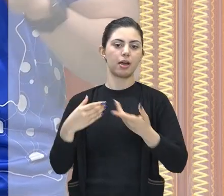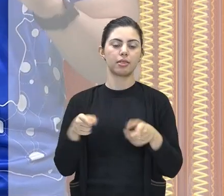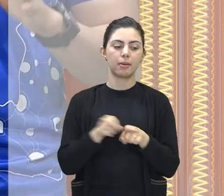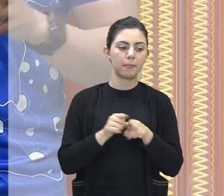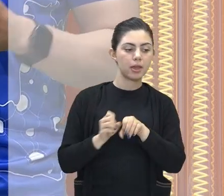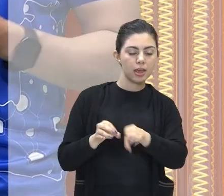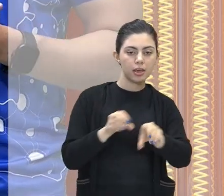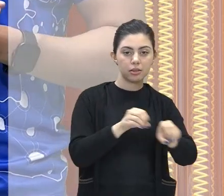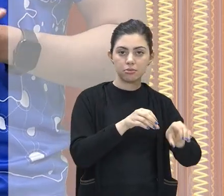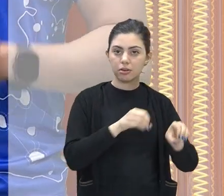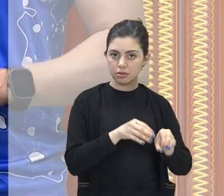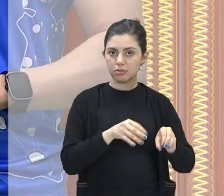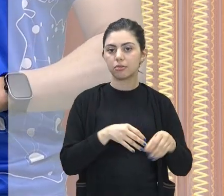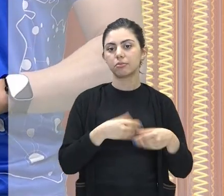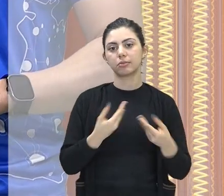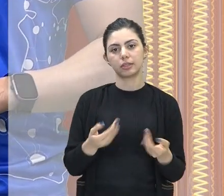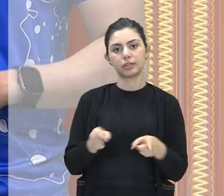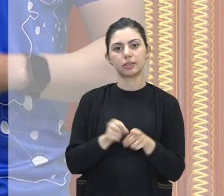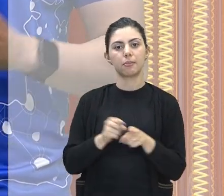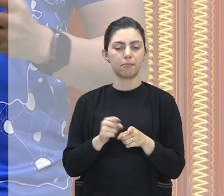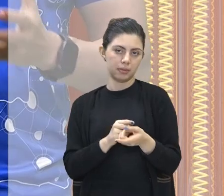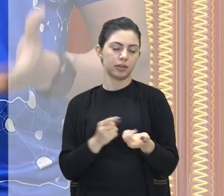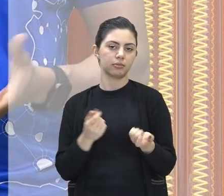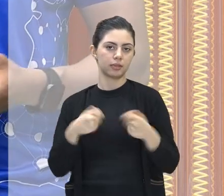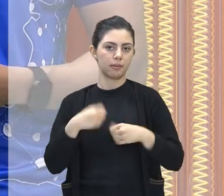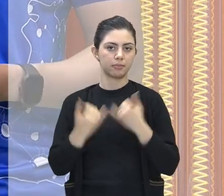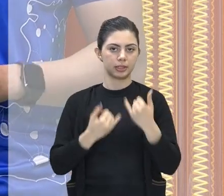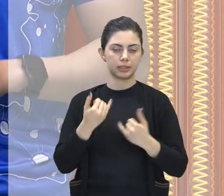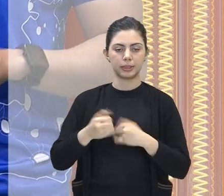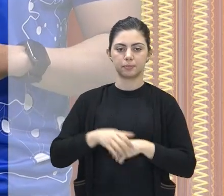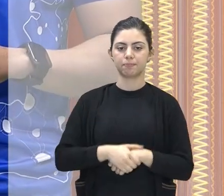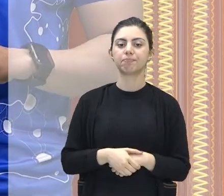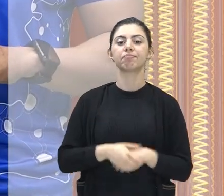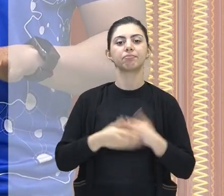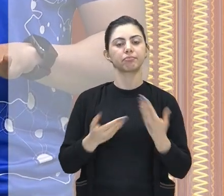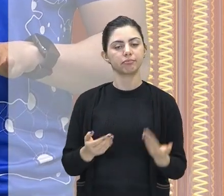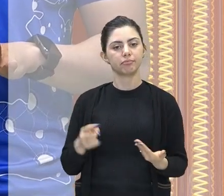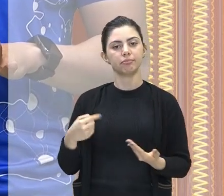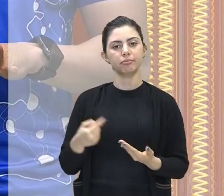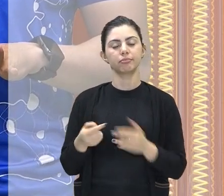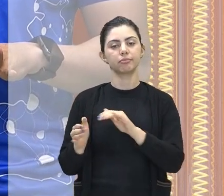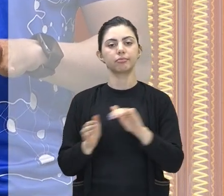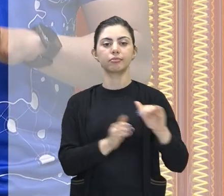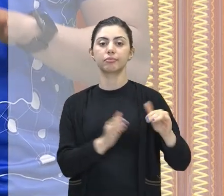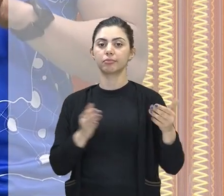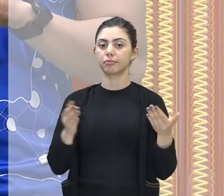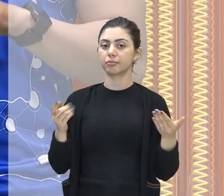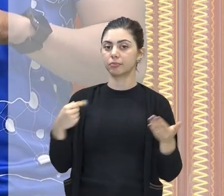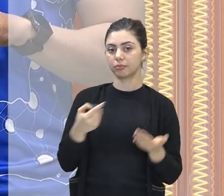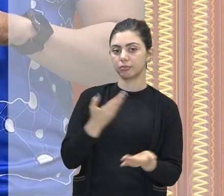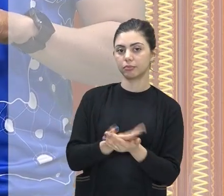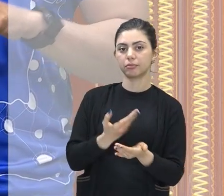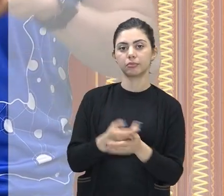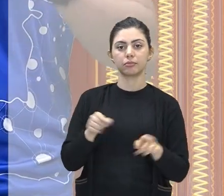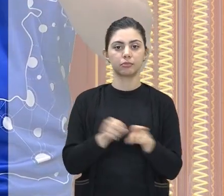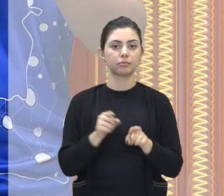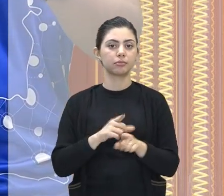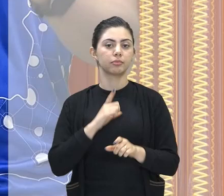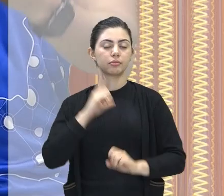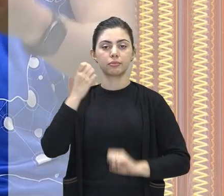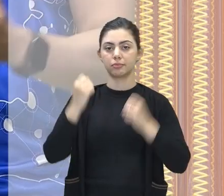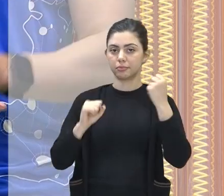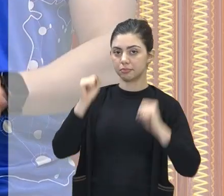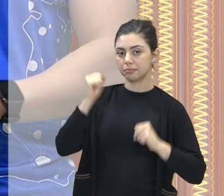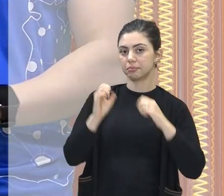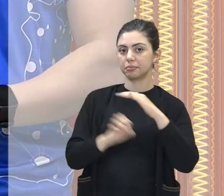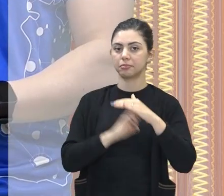educação e também entretenimento. Nós falamos também um pouco sobre a questão da industrialização do continente africano, entendendo